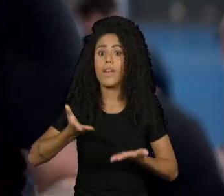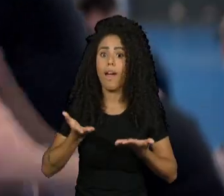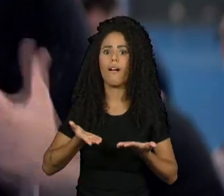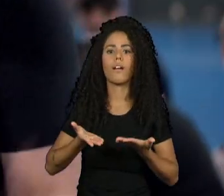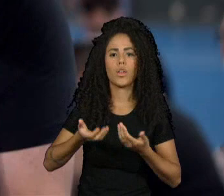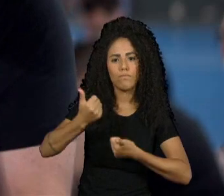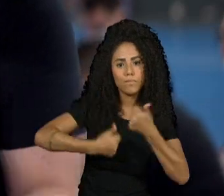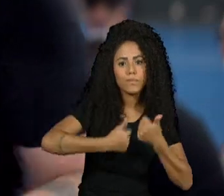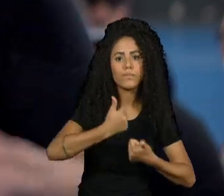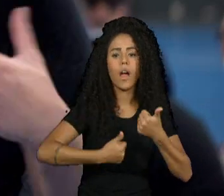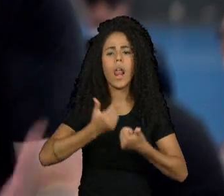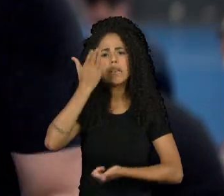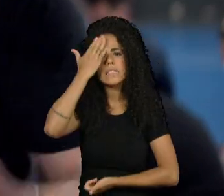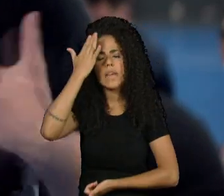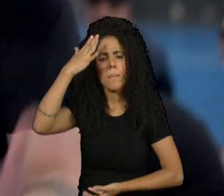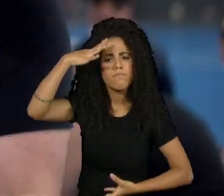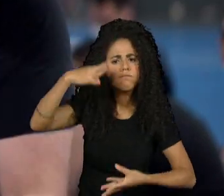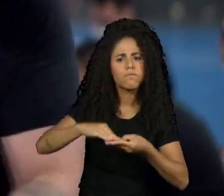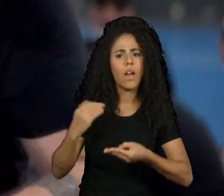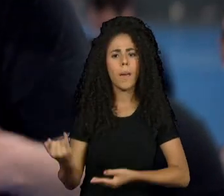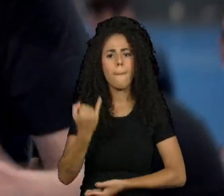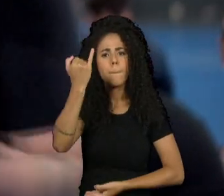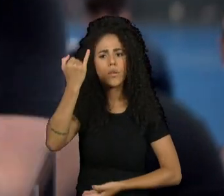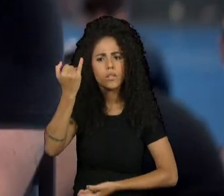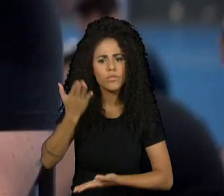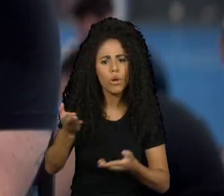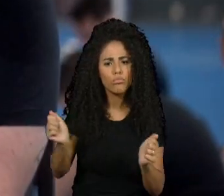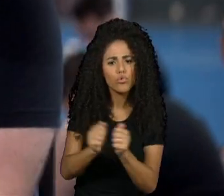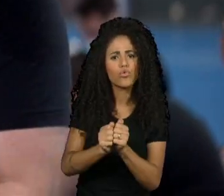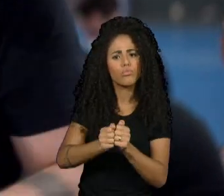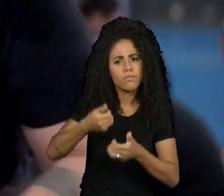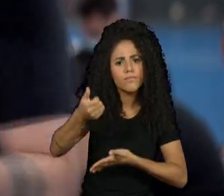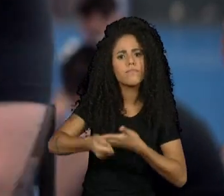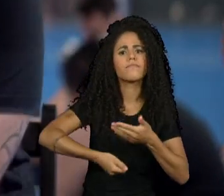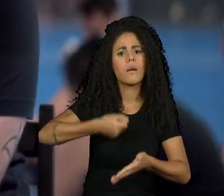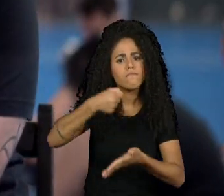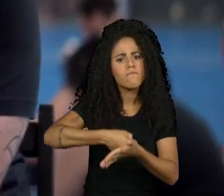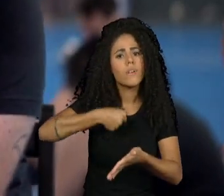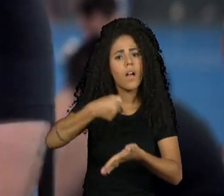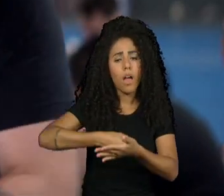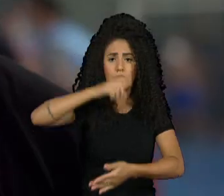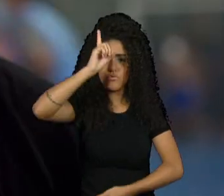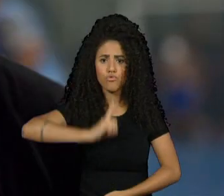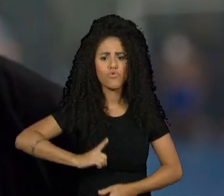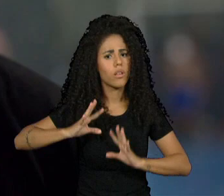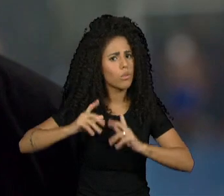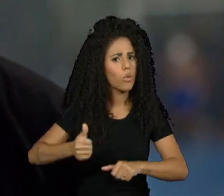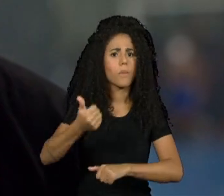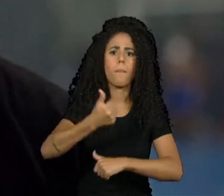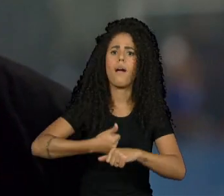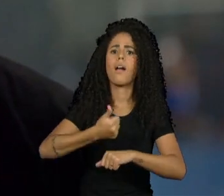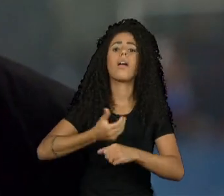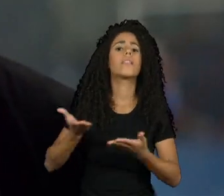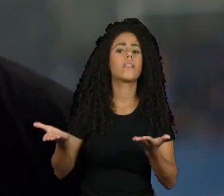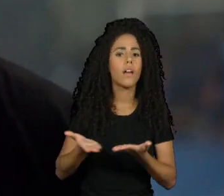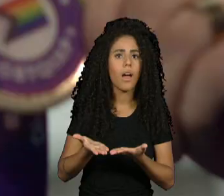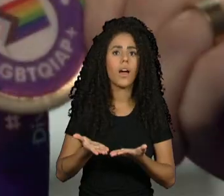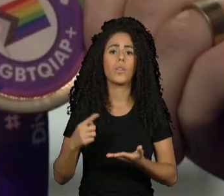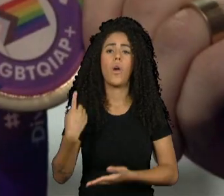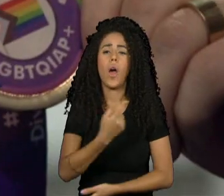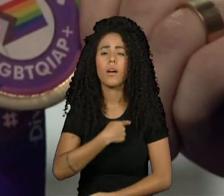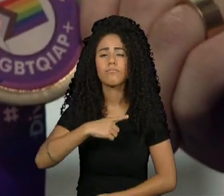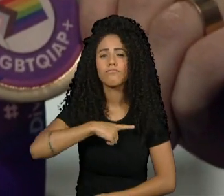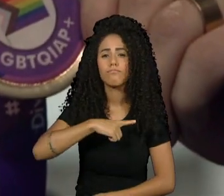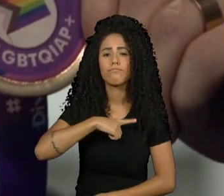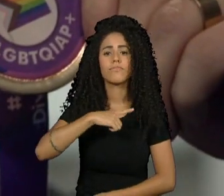em que a gente entende a importância de estar junto e também reivindicar esses direitos, sobretudo na prática esportiva. Eu acredito que daqui a algum tempo a gente tenha